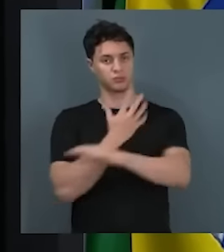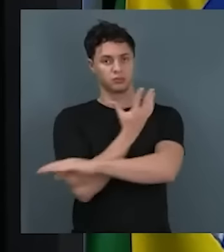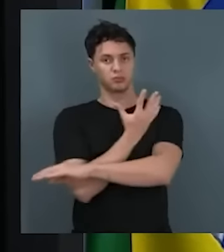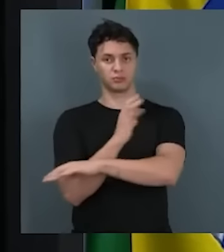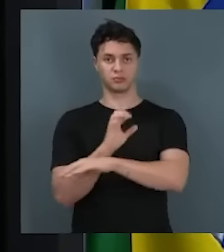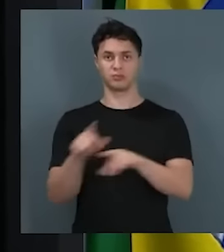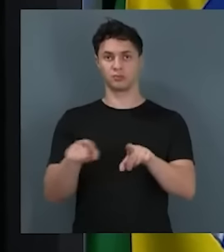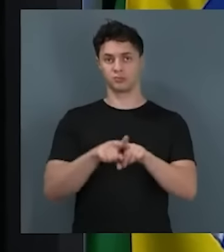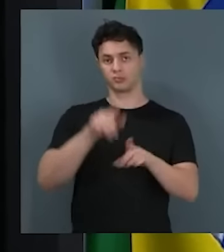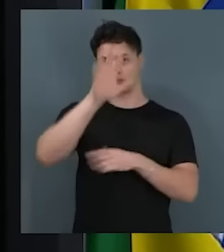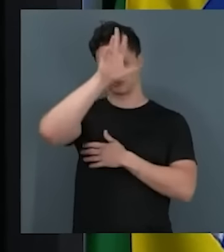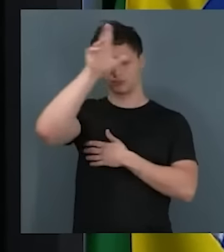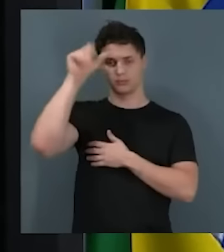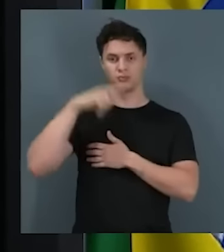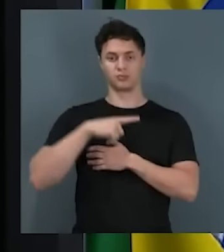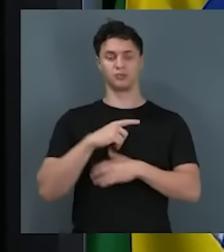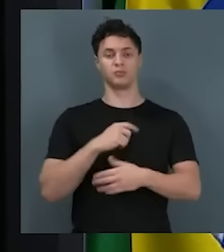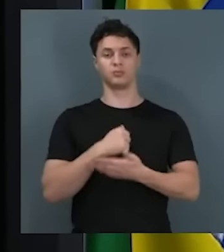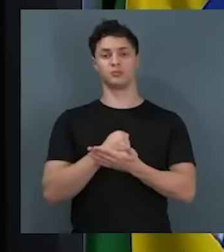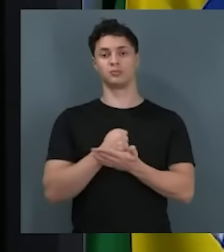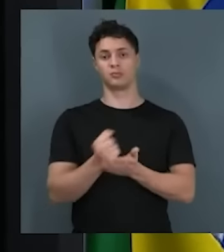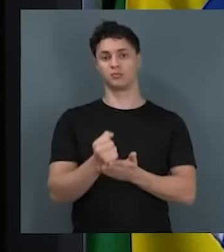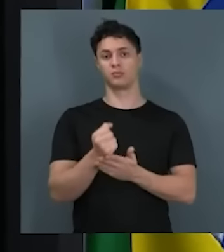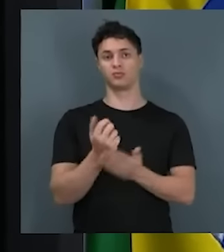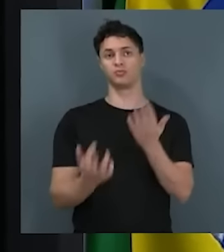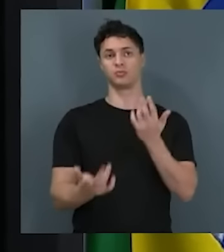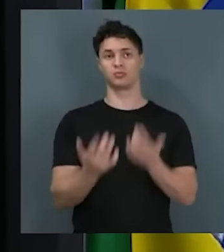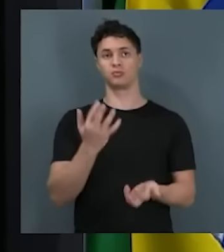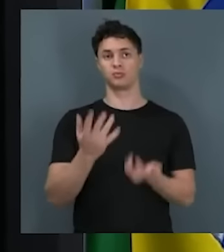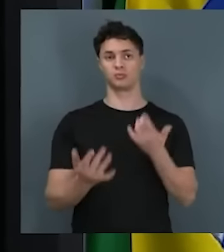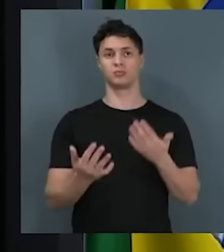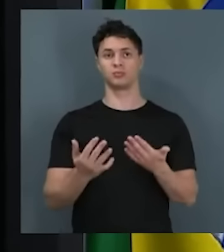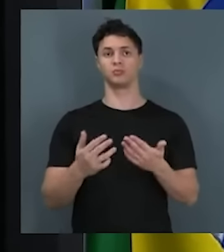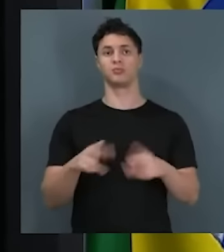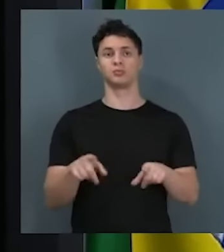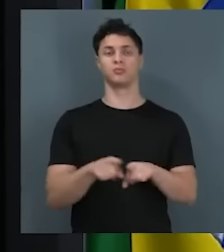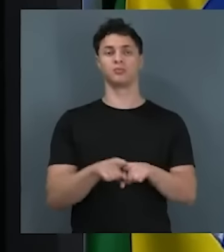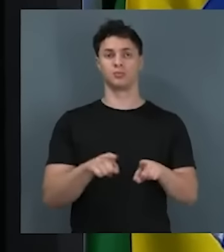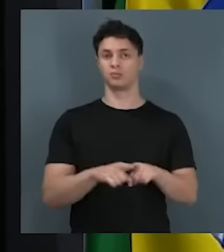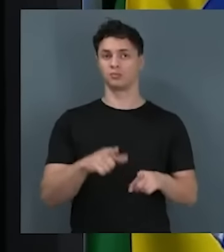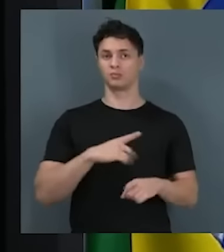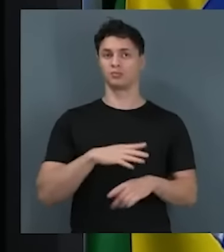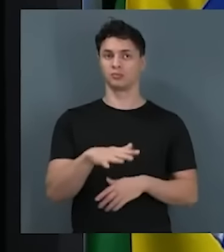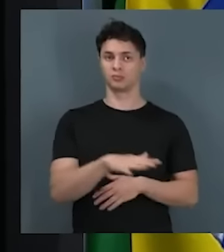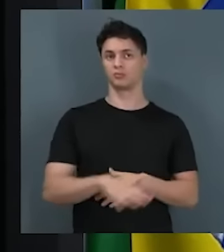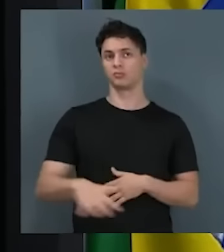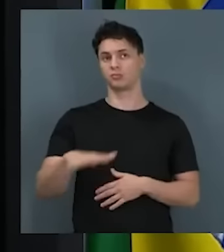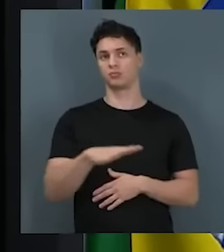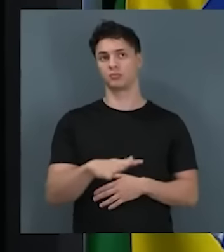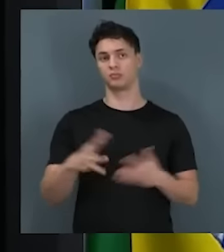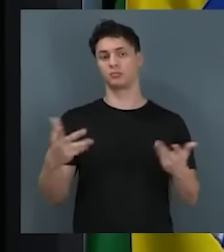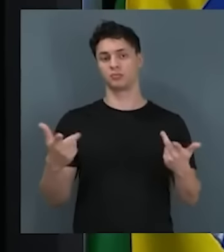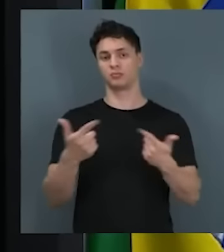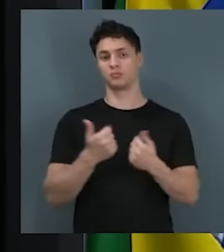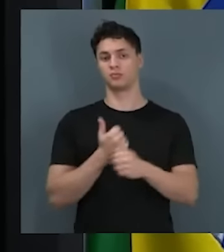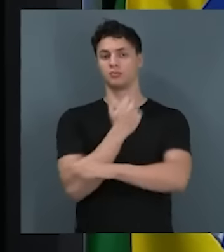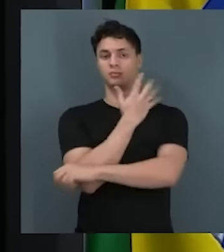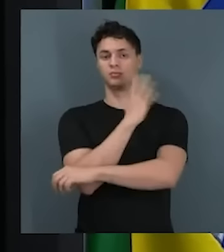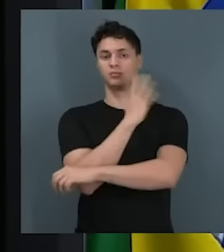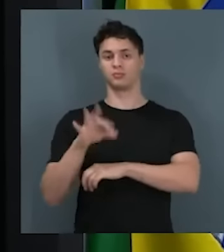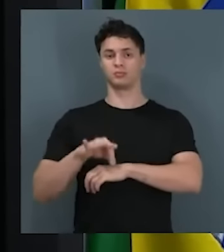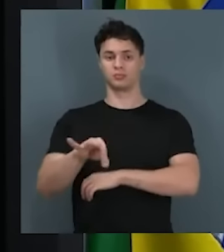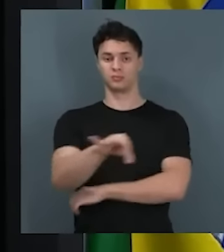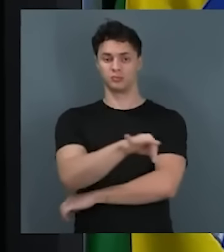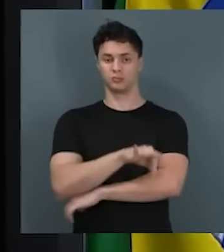amazônica foram destruídas pelas chamas incluindo partes de alguns de nossos maravilhosos parques nacionais.